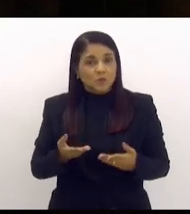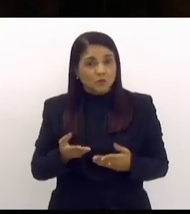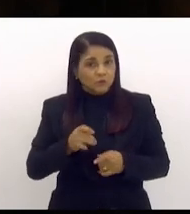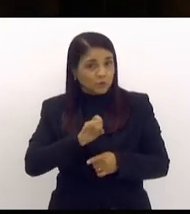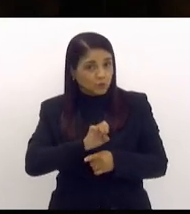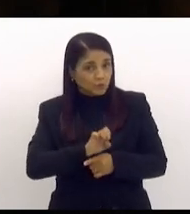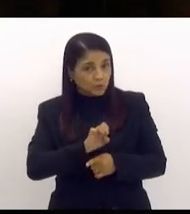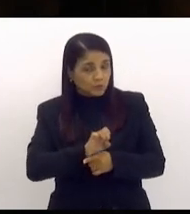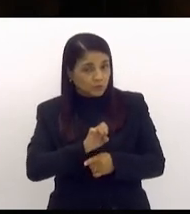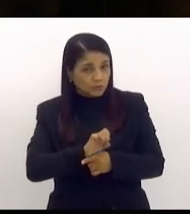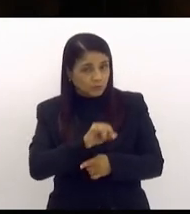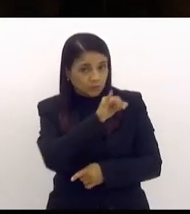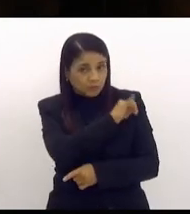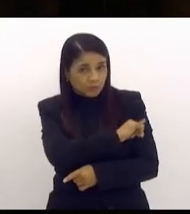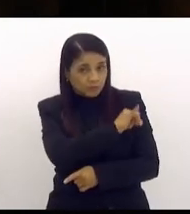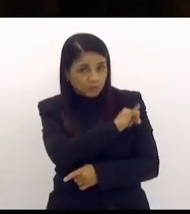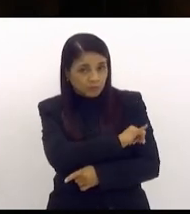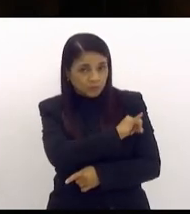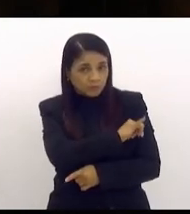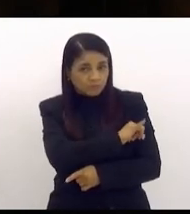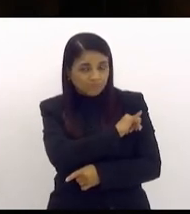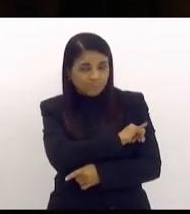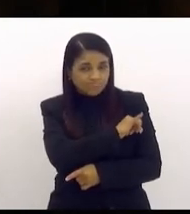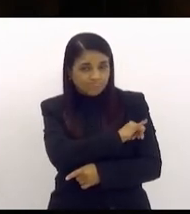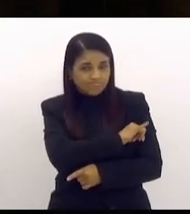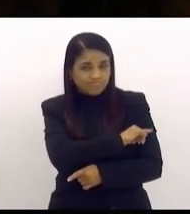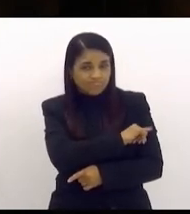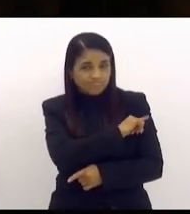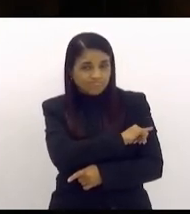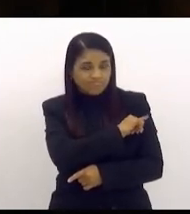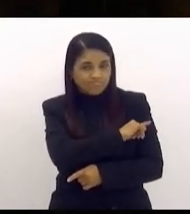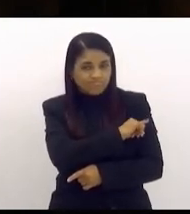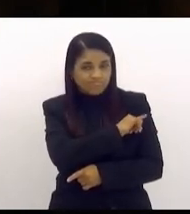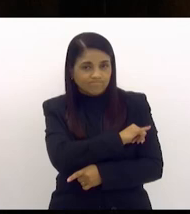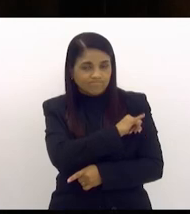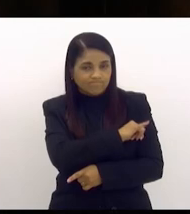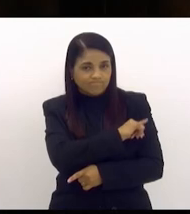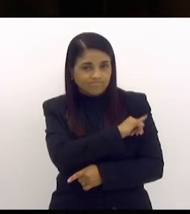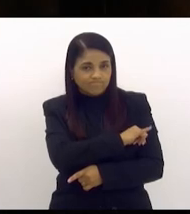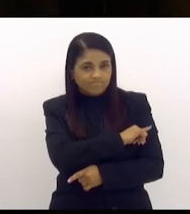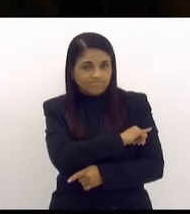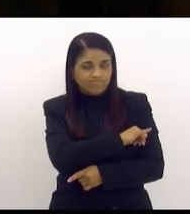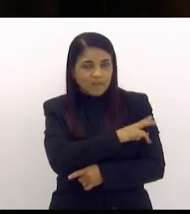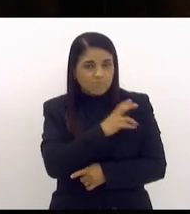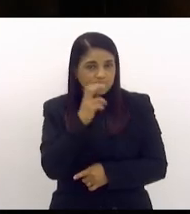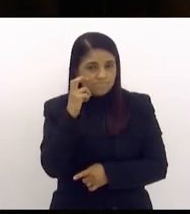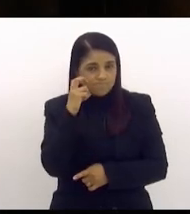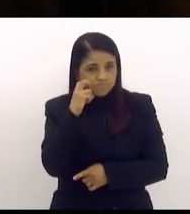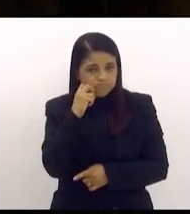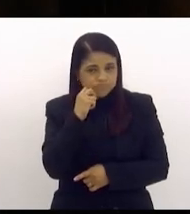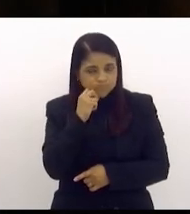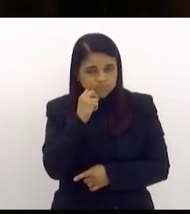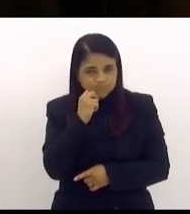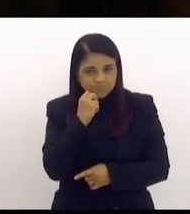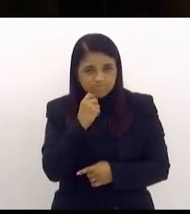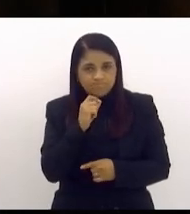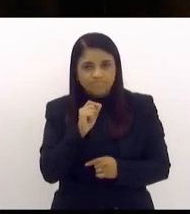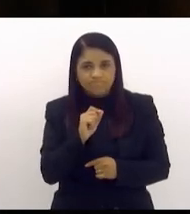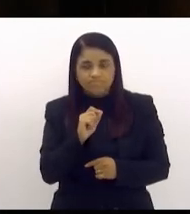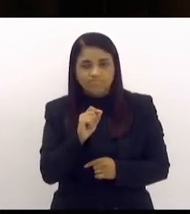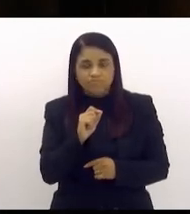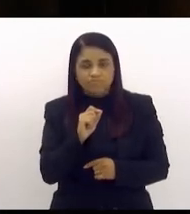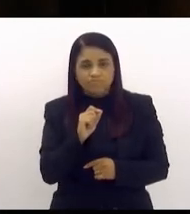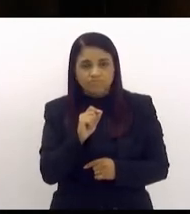do Rio de Janeiro está passando ainda pelo maior constrangimento que eu